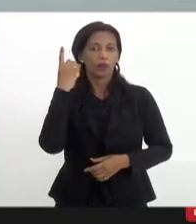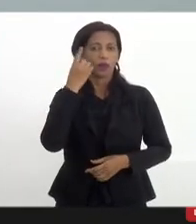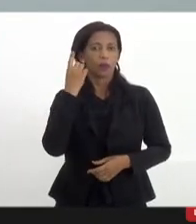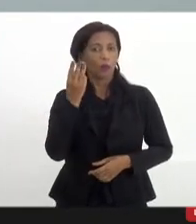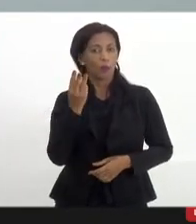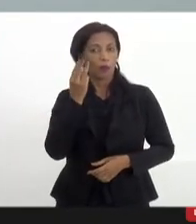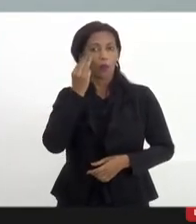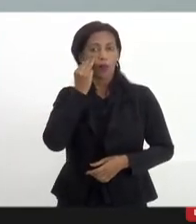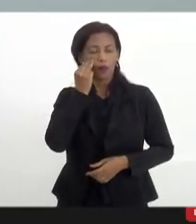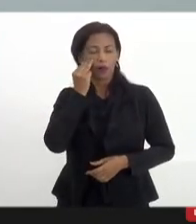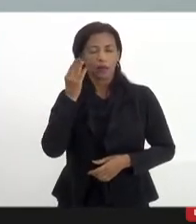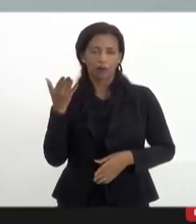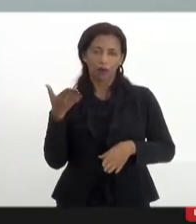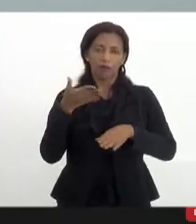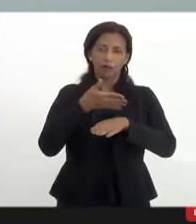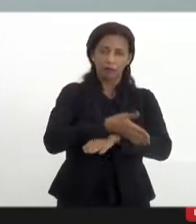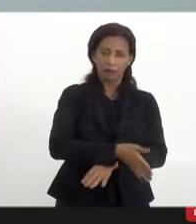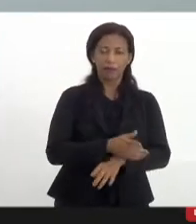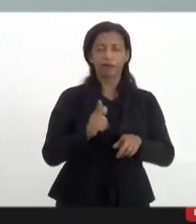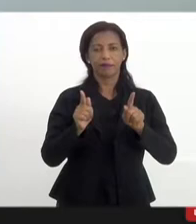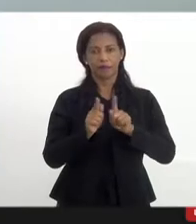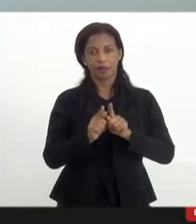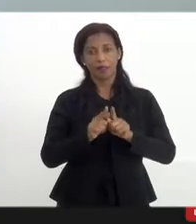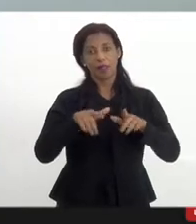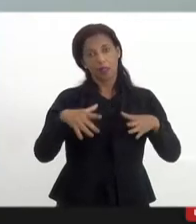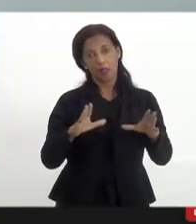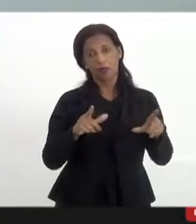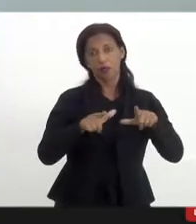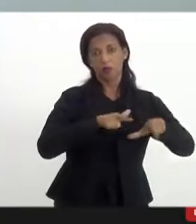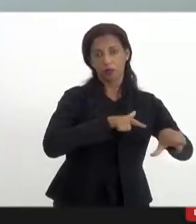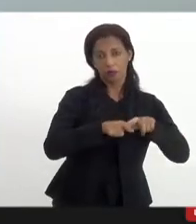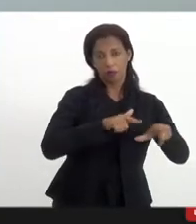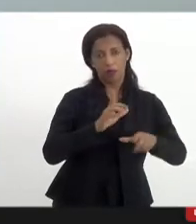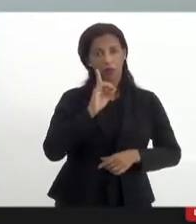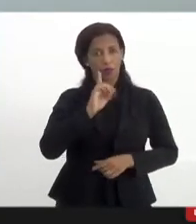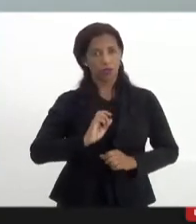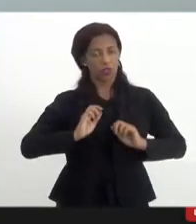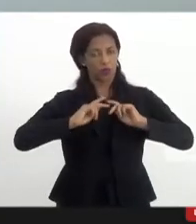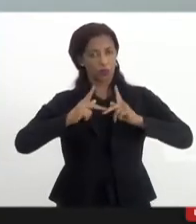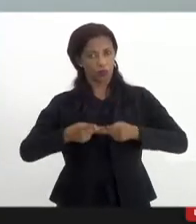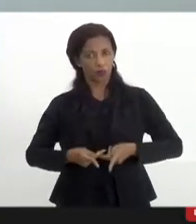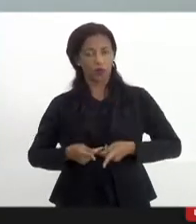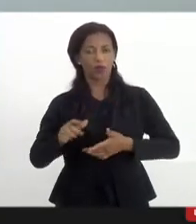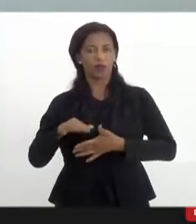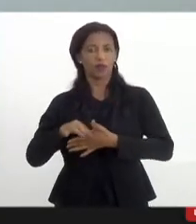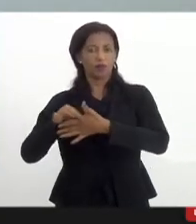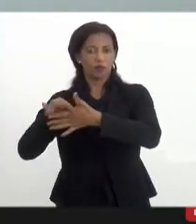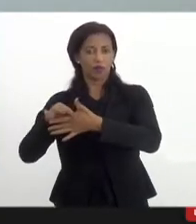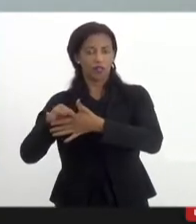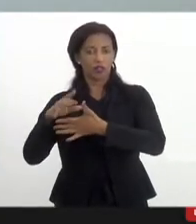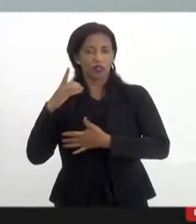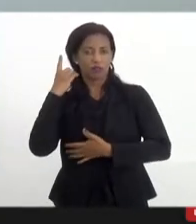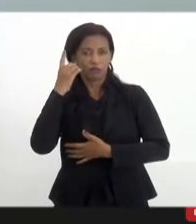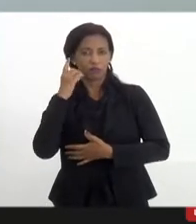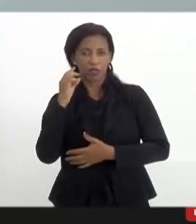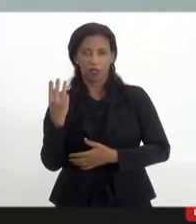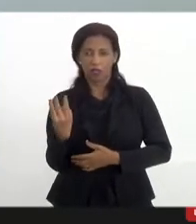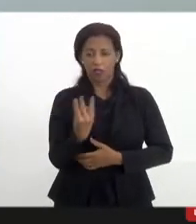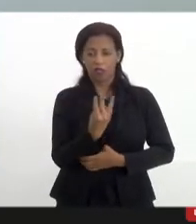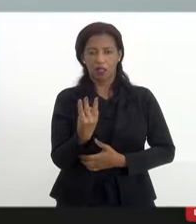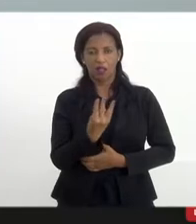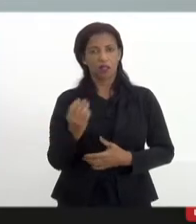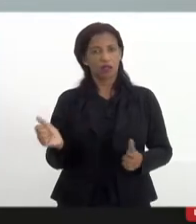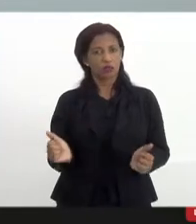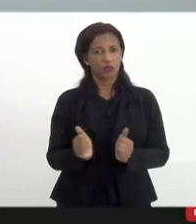vai entrar daqui a pouco, tanto a Comissão de Trabalho quanto a Comissão de Direitos Humanos e a Frente Parlamentar, estamos as três instâncias juntas na